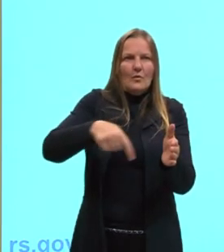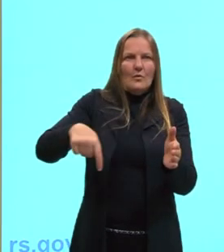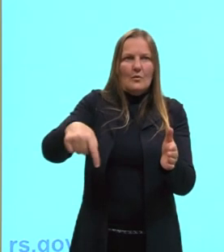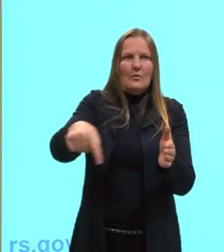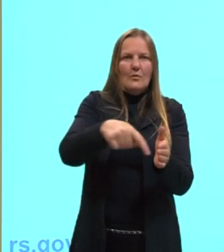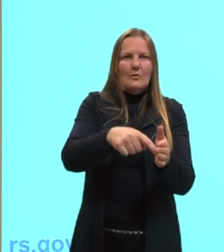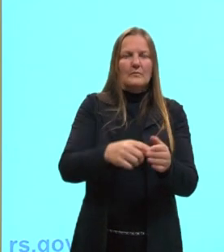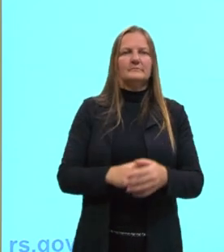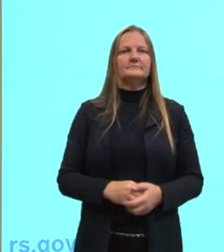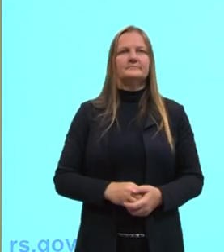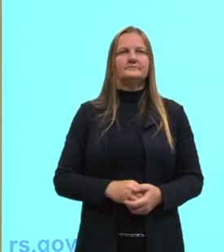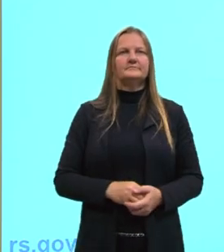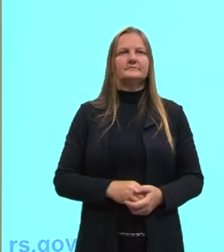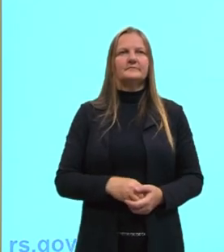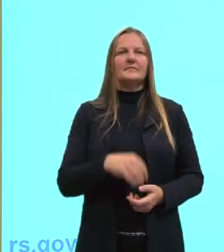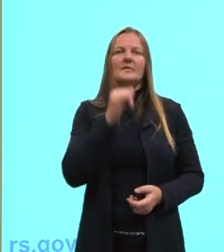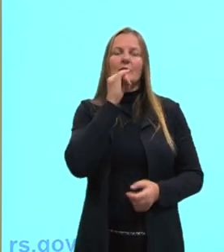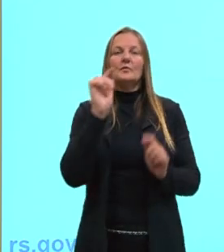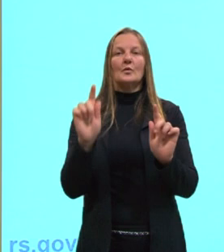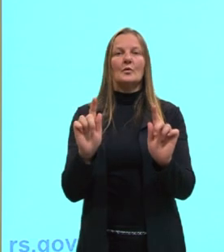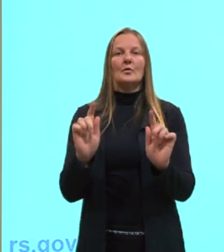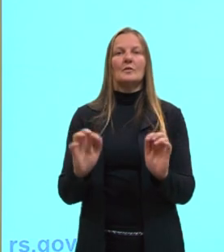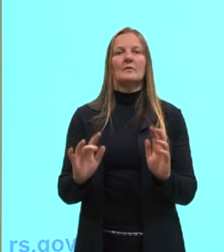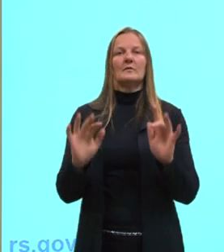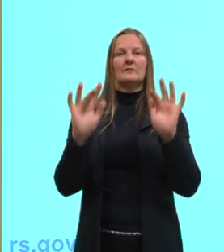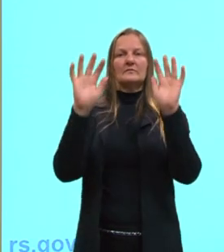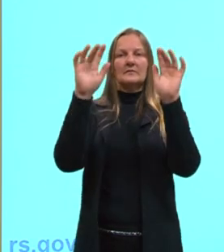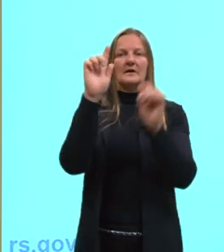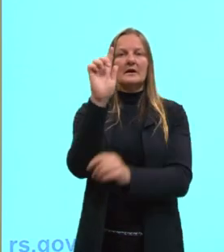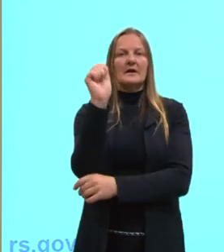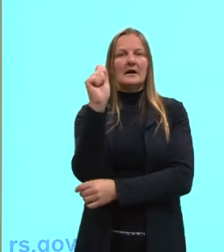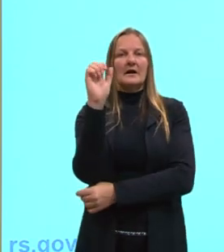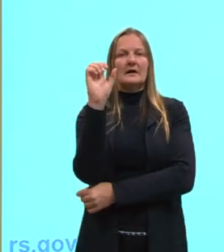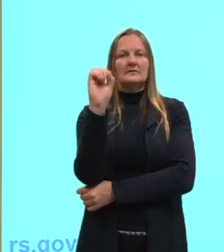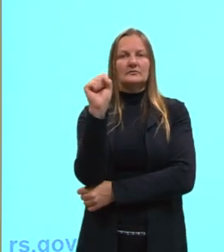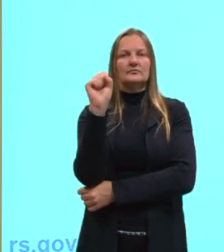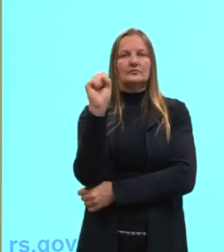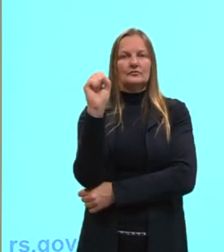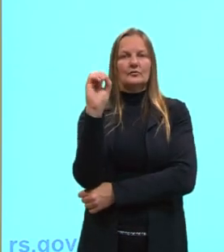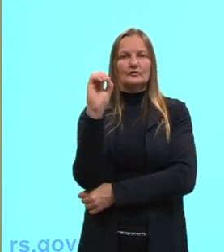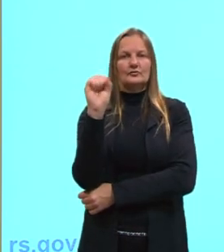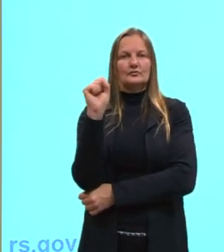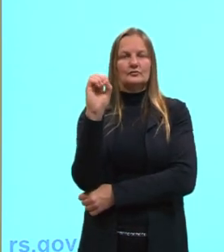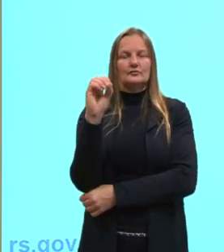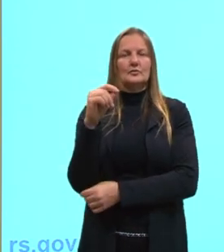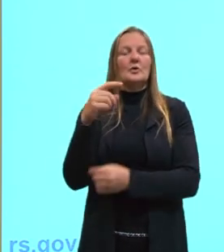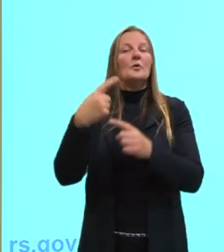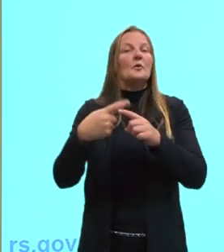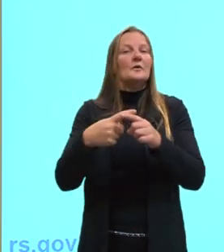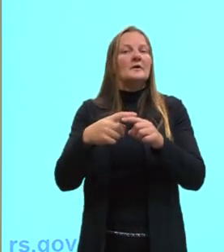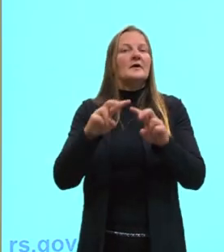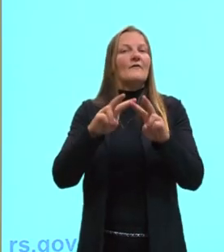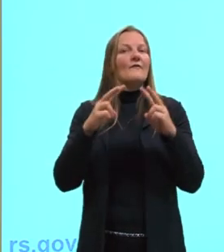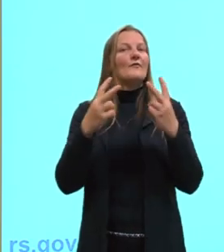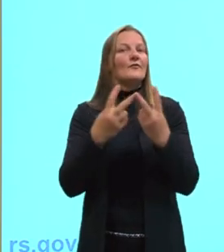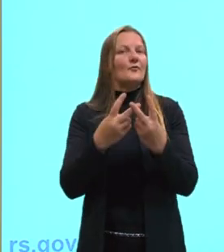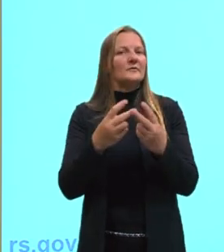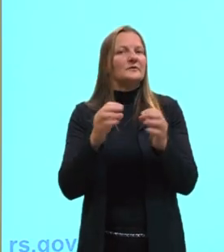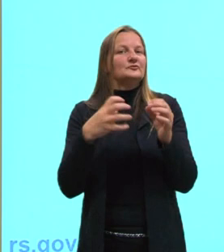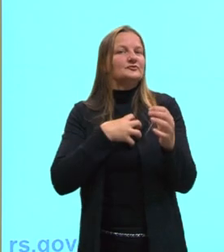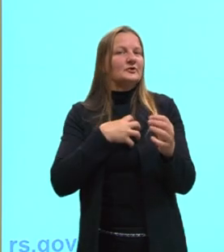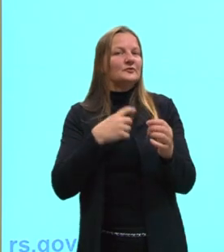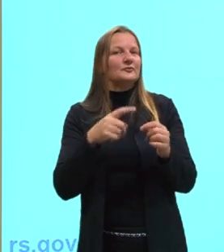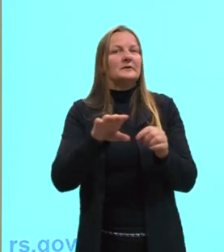envolvida. Gases, né? O estado gasoso. A forma e o volume dependem do recipiente. Então,